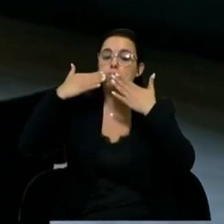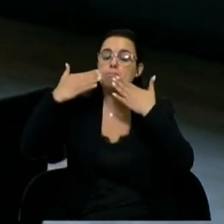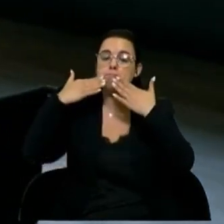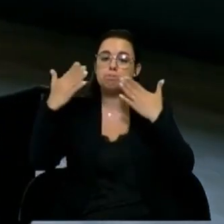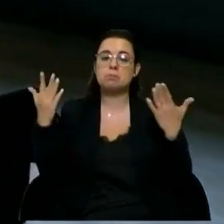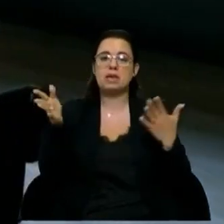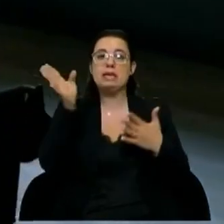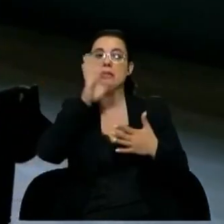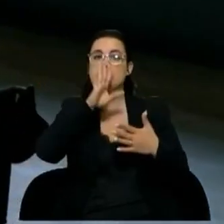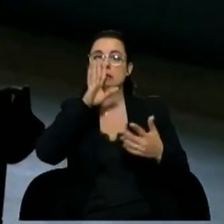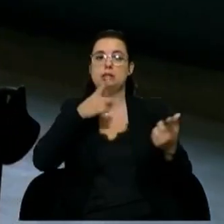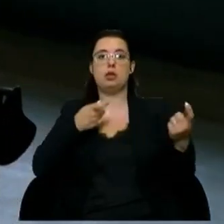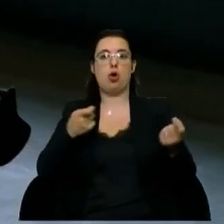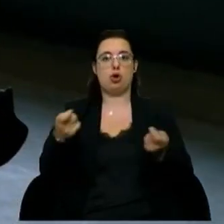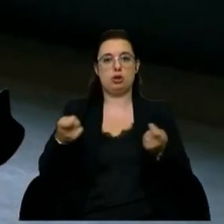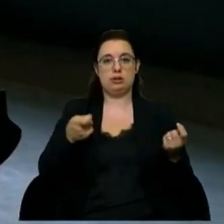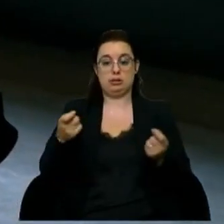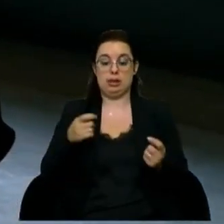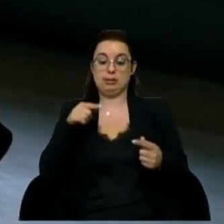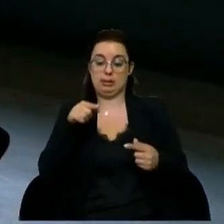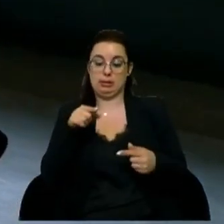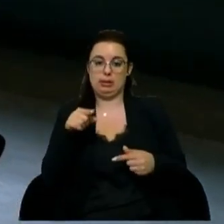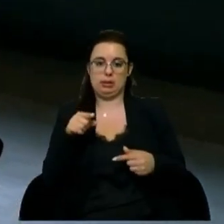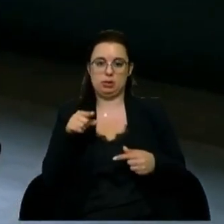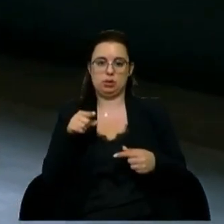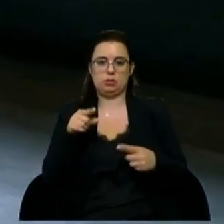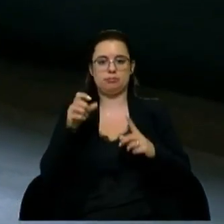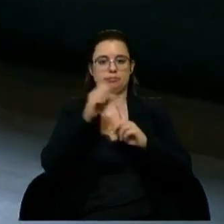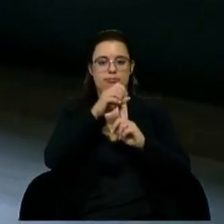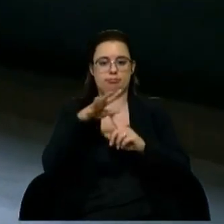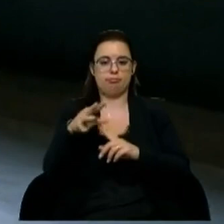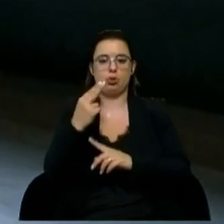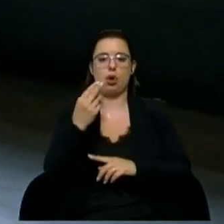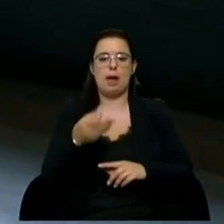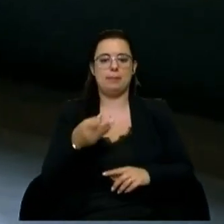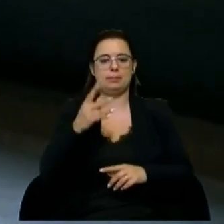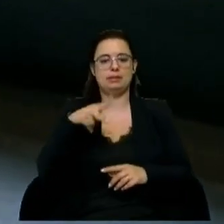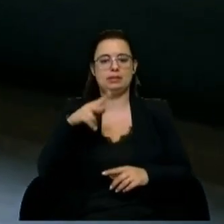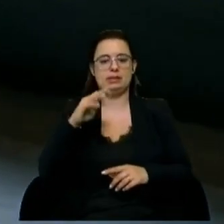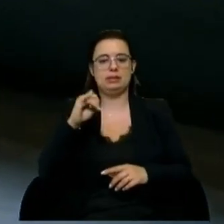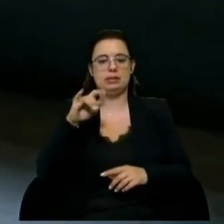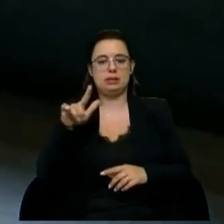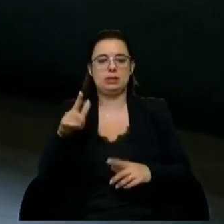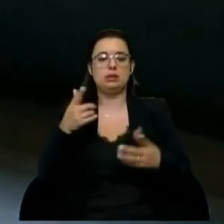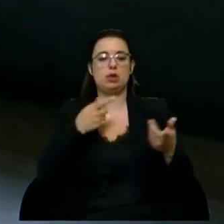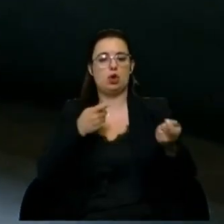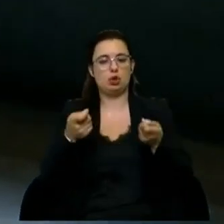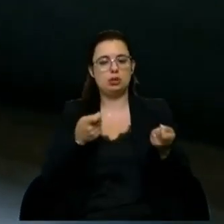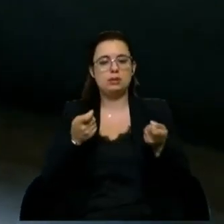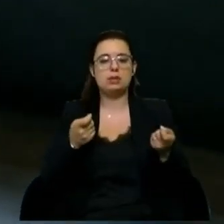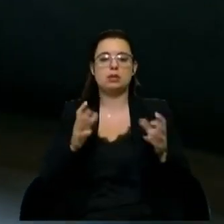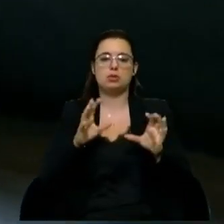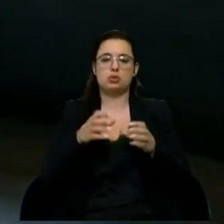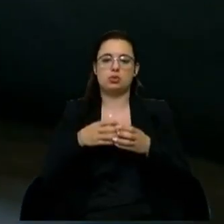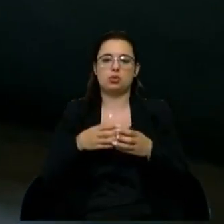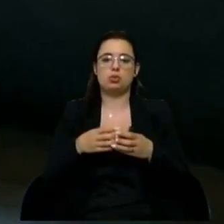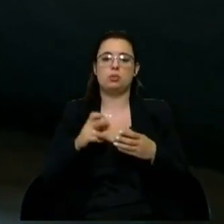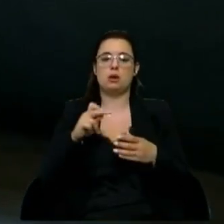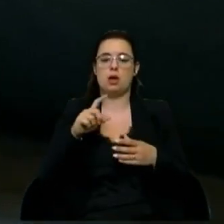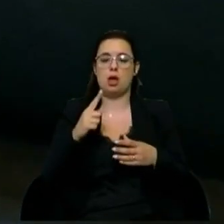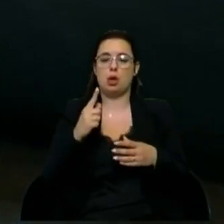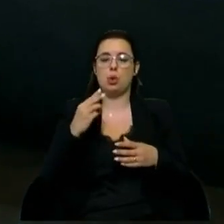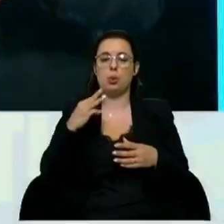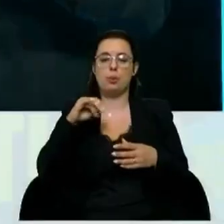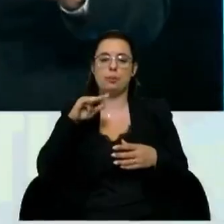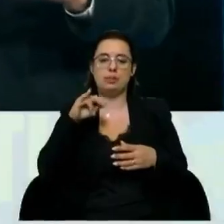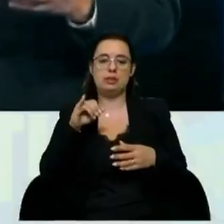se organizassem, aqueles que são os formandos do upskill, que se organizassem num grupo de alumni e